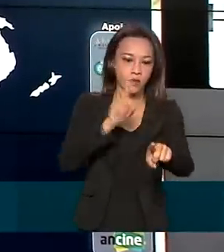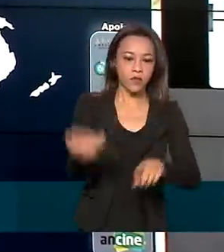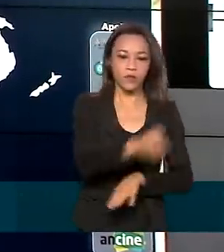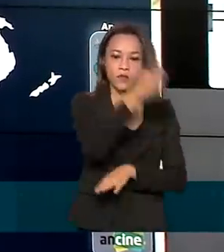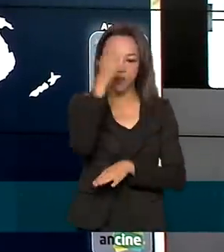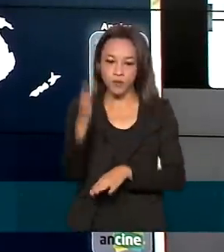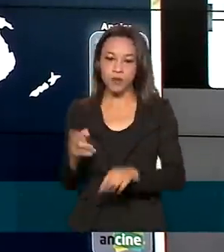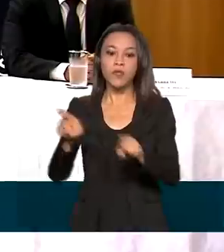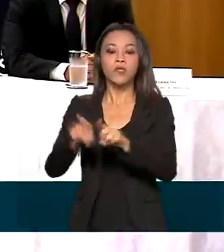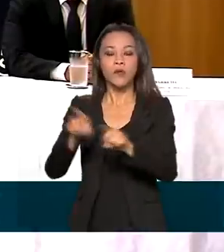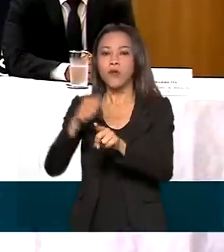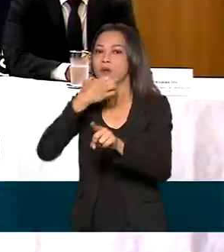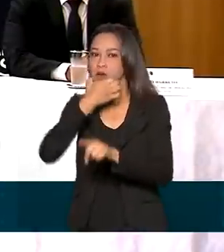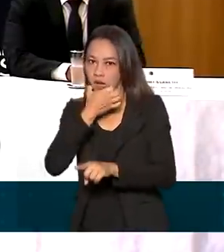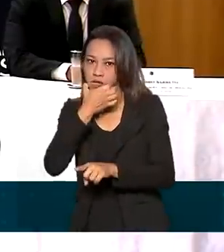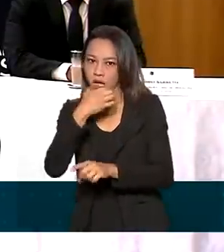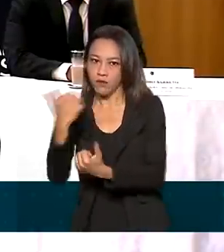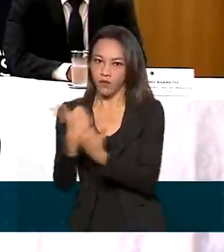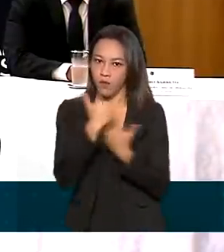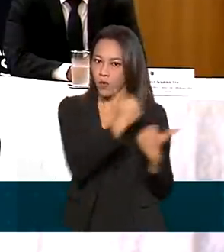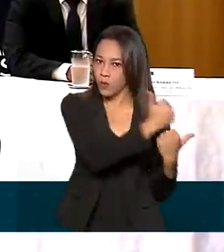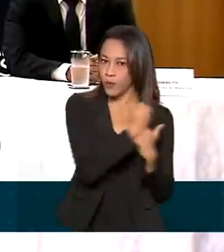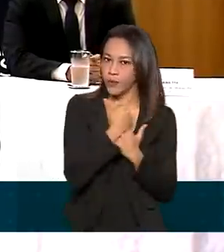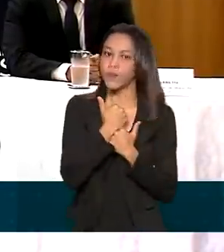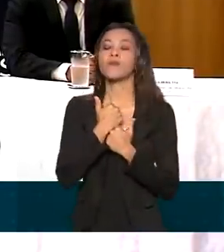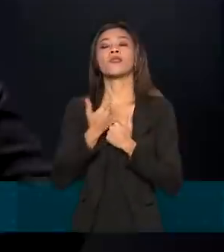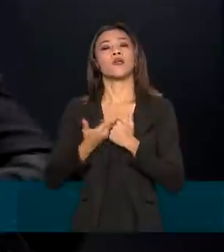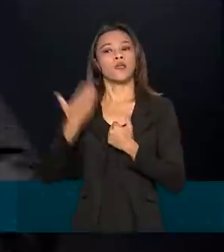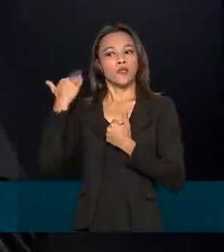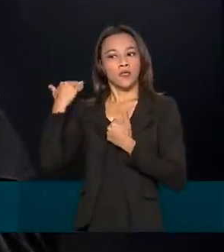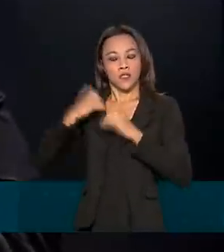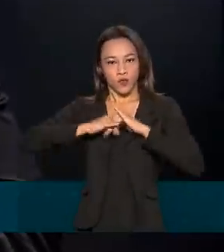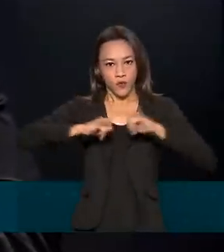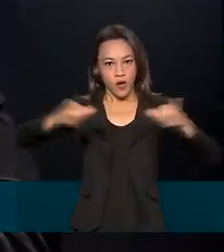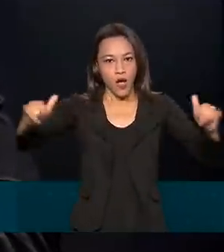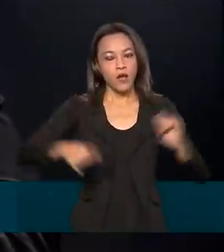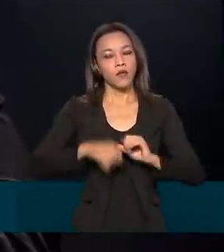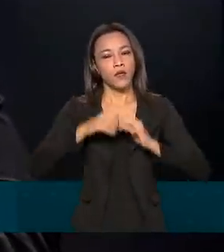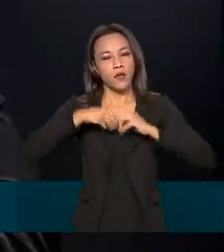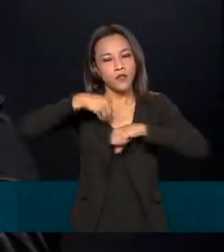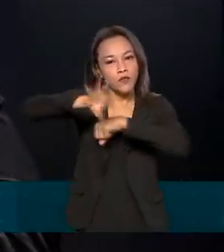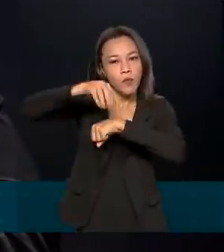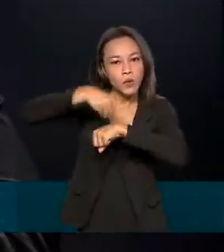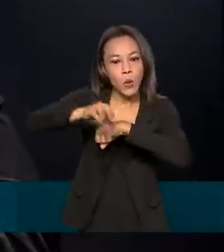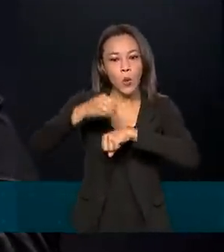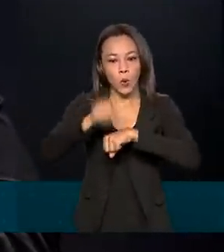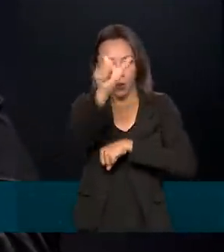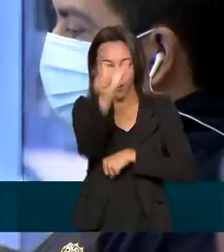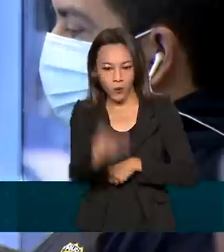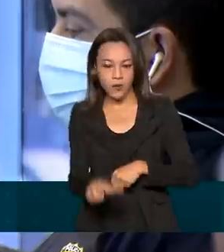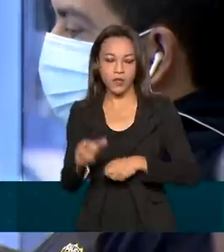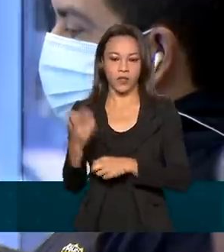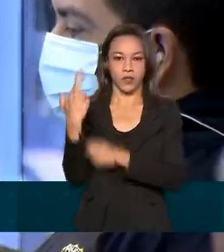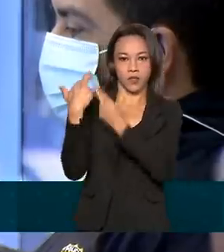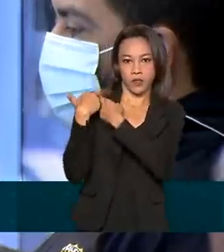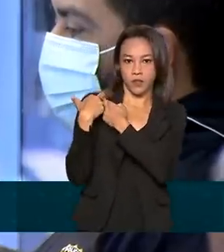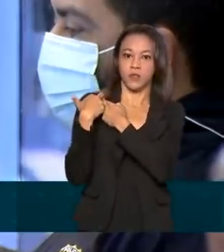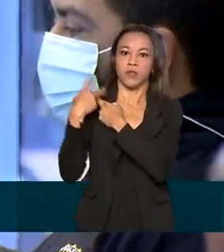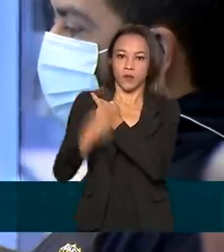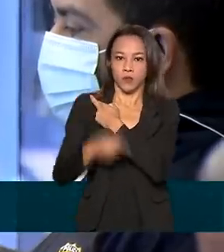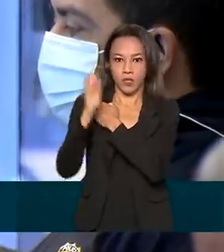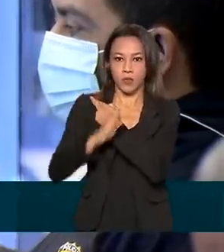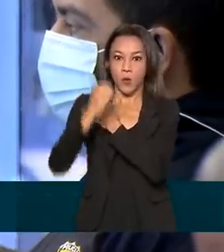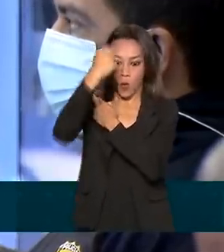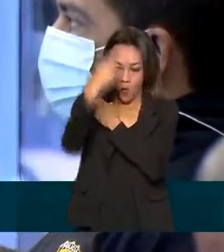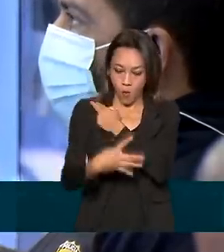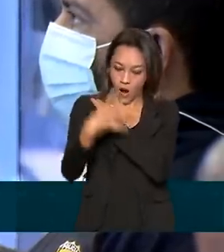e do Reino Unido. De acordo com dados divulgados pelo secretário de Operações Integradas, o Brasil ocupa